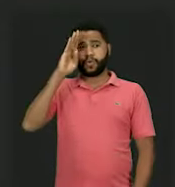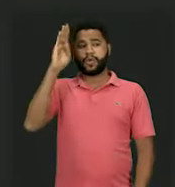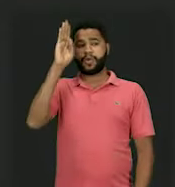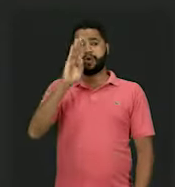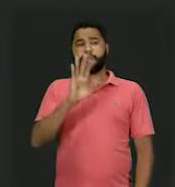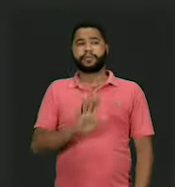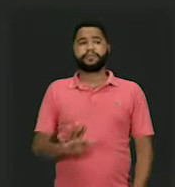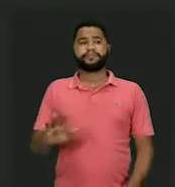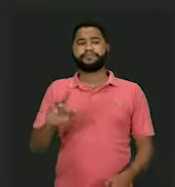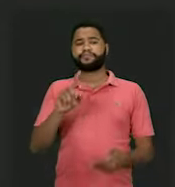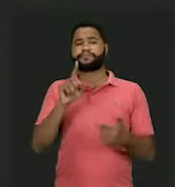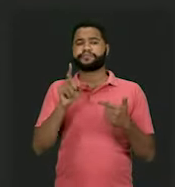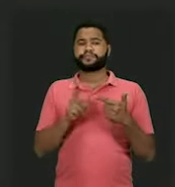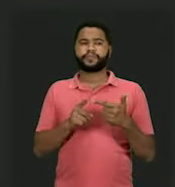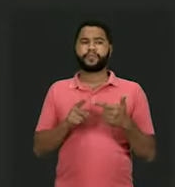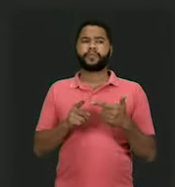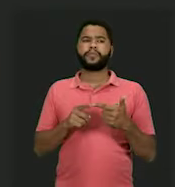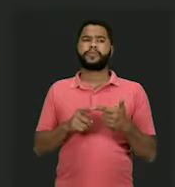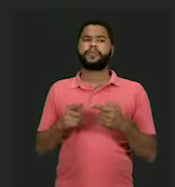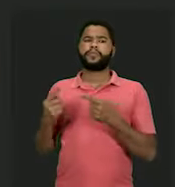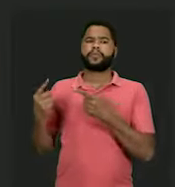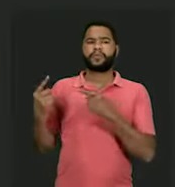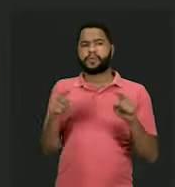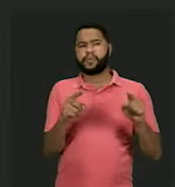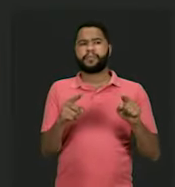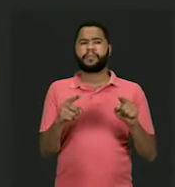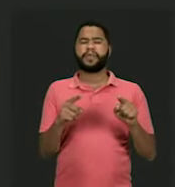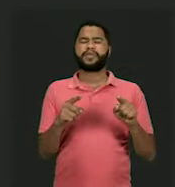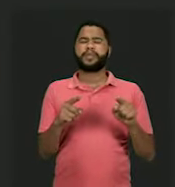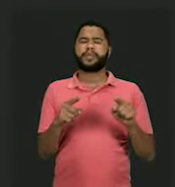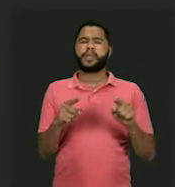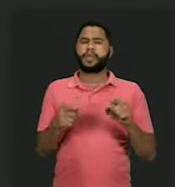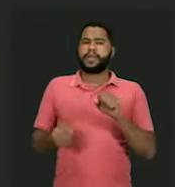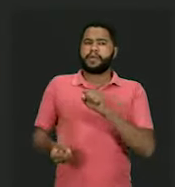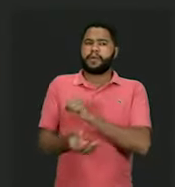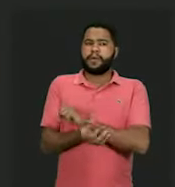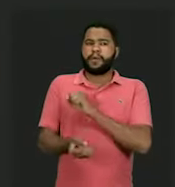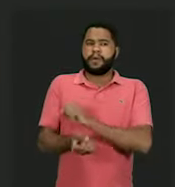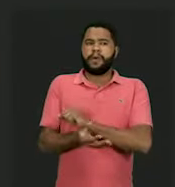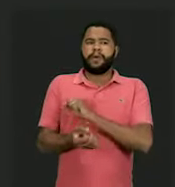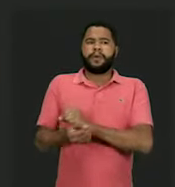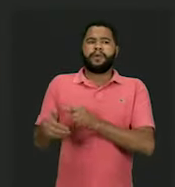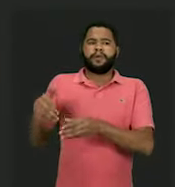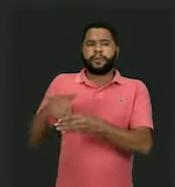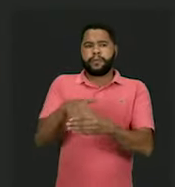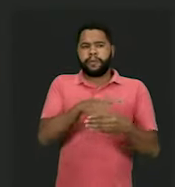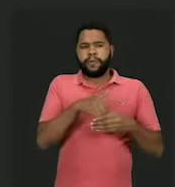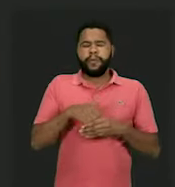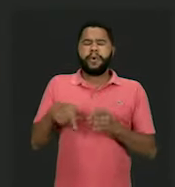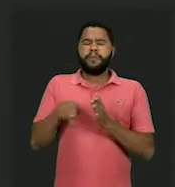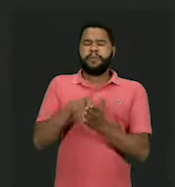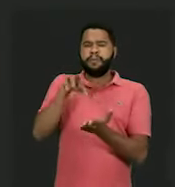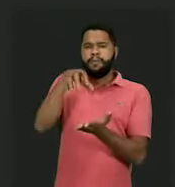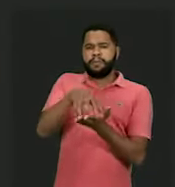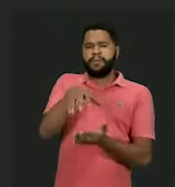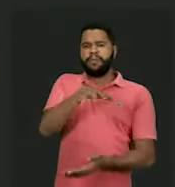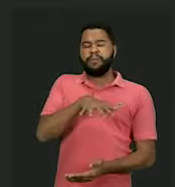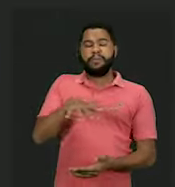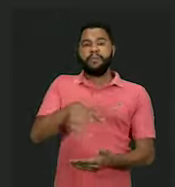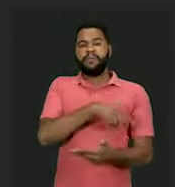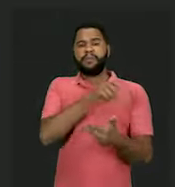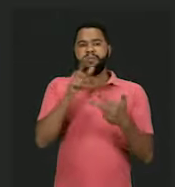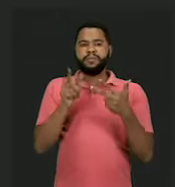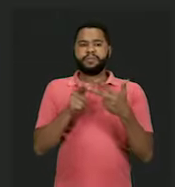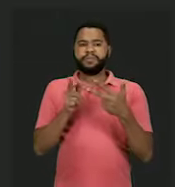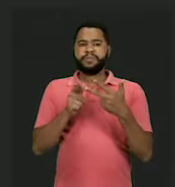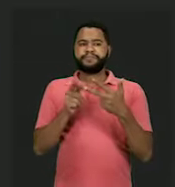letra B, combater a corrupção eleitoral perpetrada pelas oligarquias regionais, letra